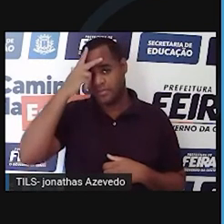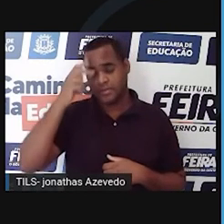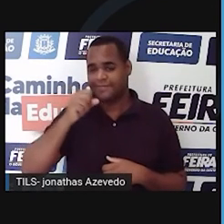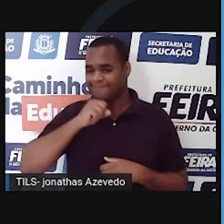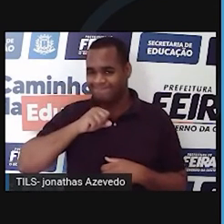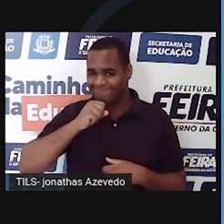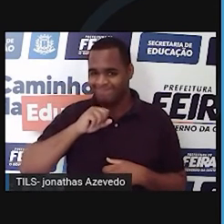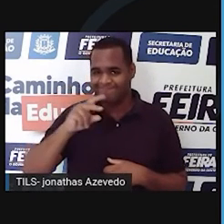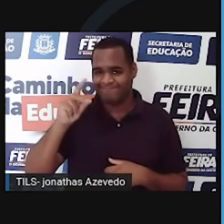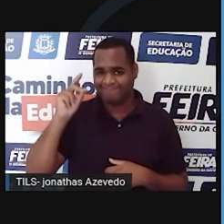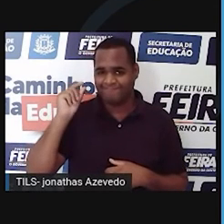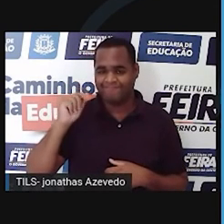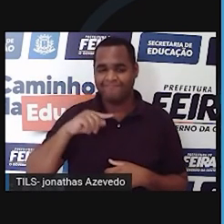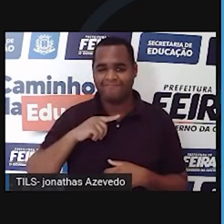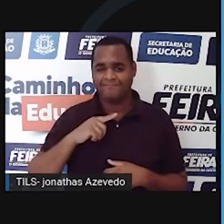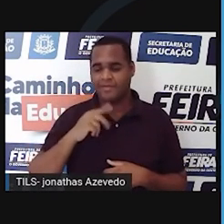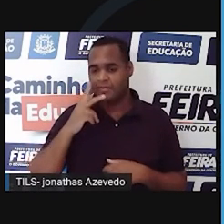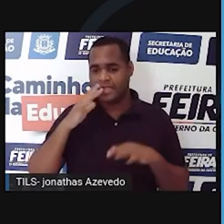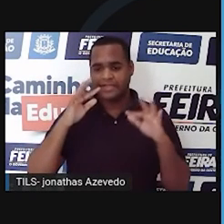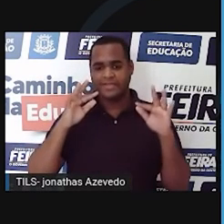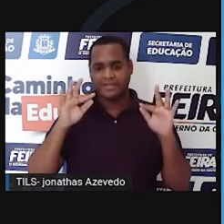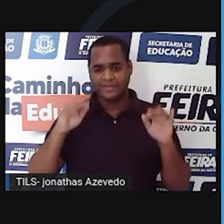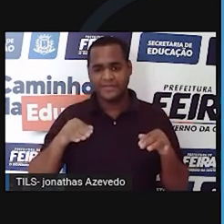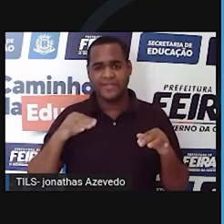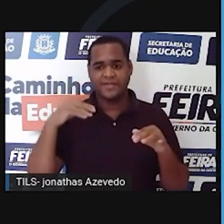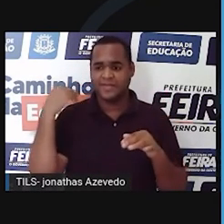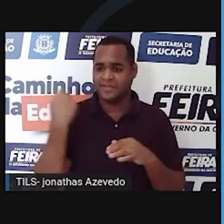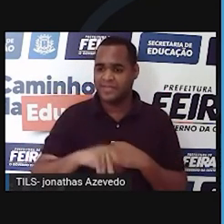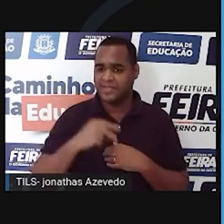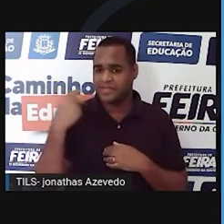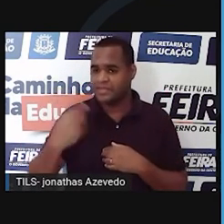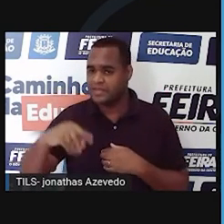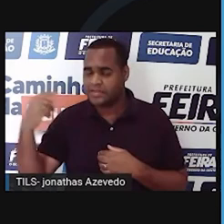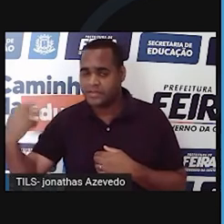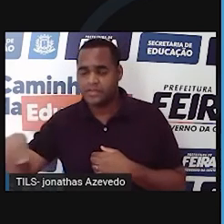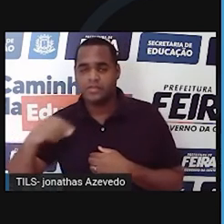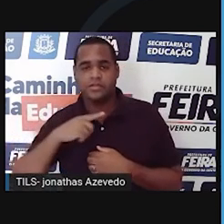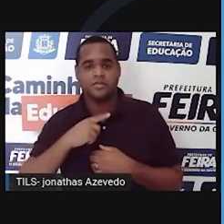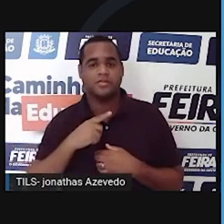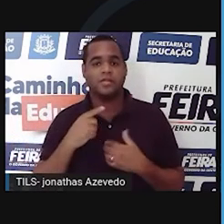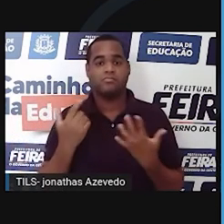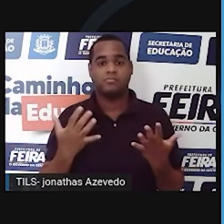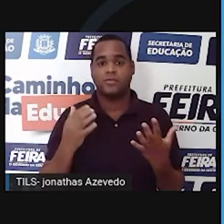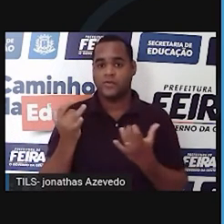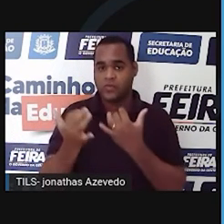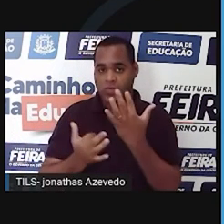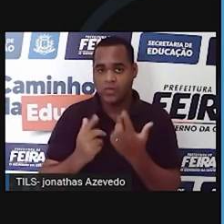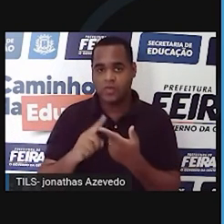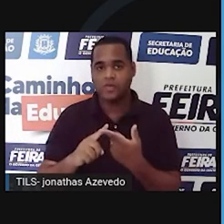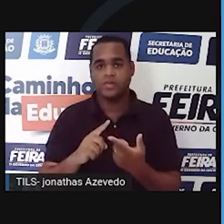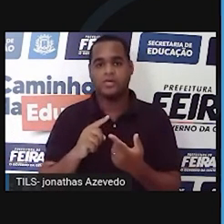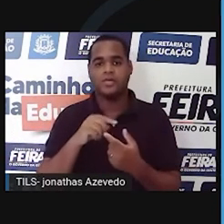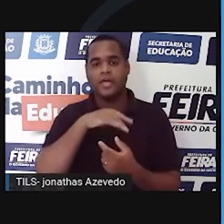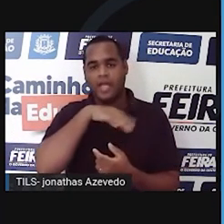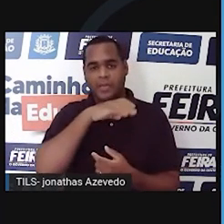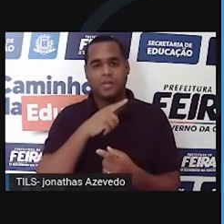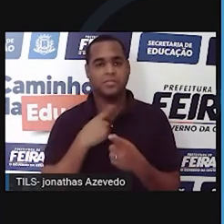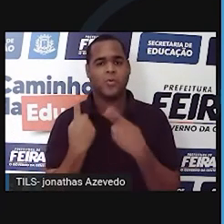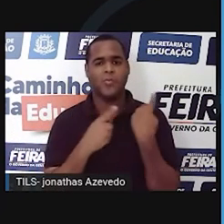velhas mulheres achavam que era final do mundo pela seca pelos incêndios animais morrendo.